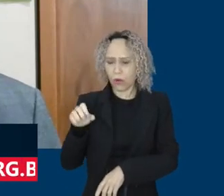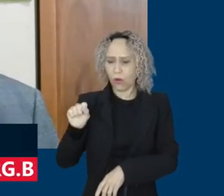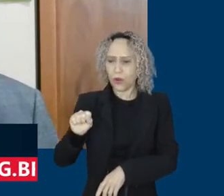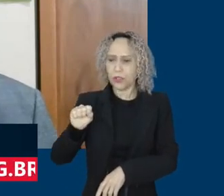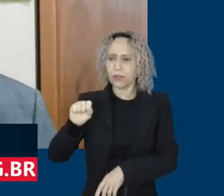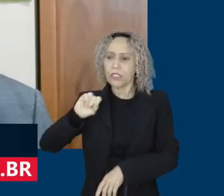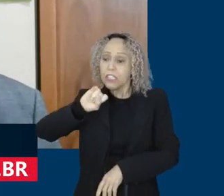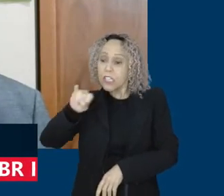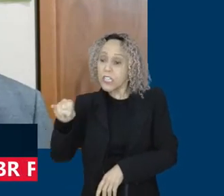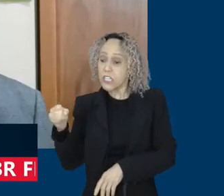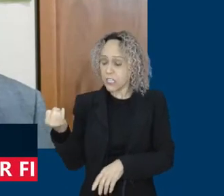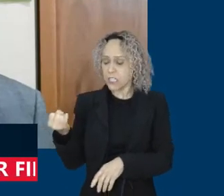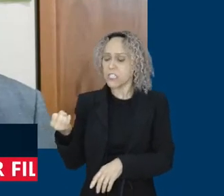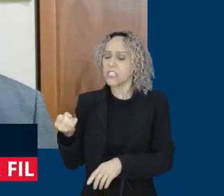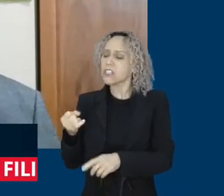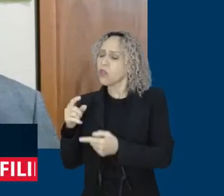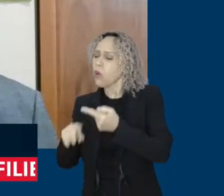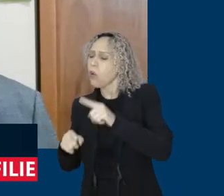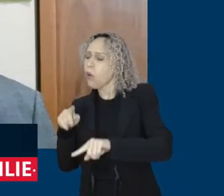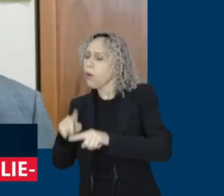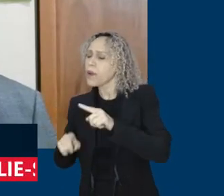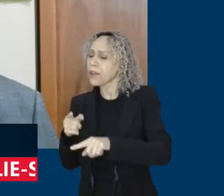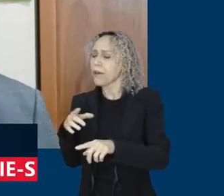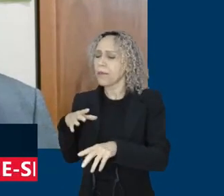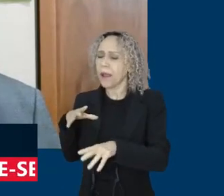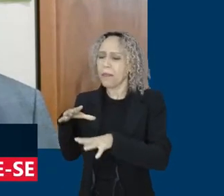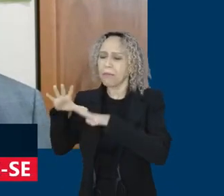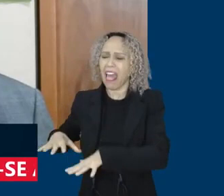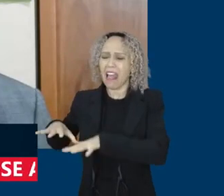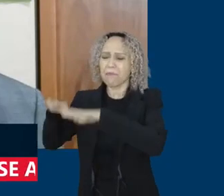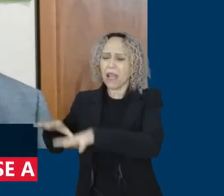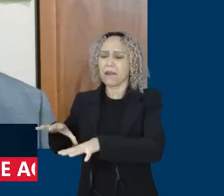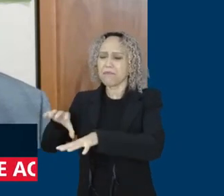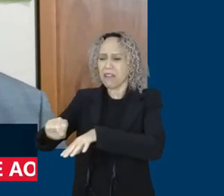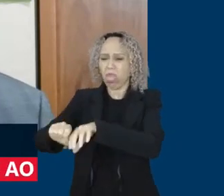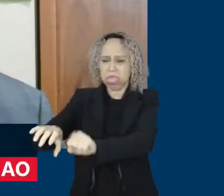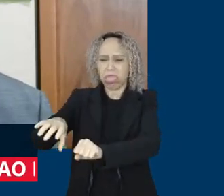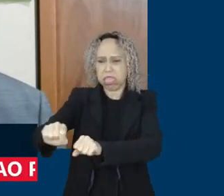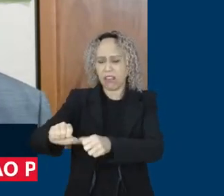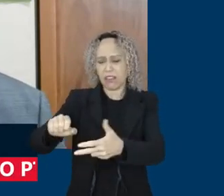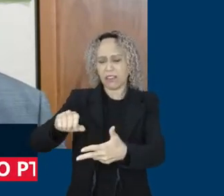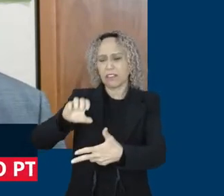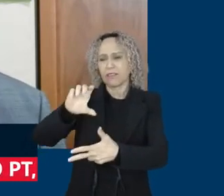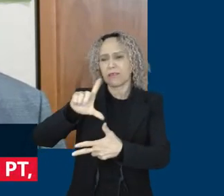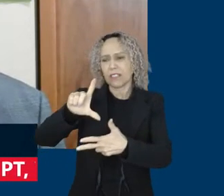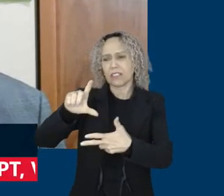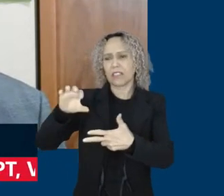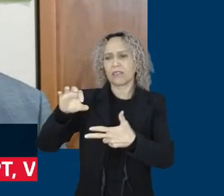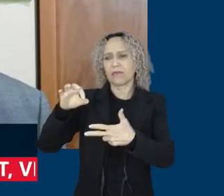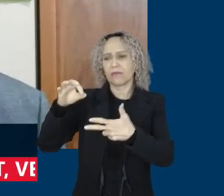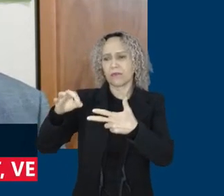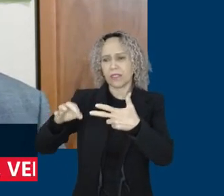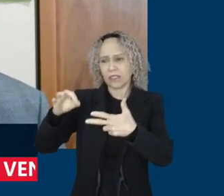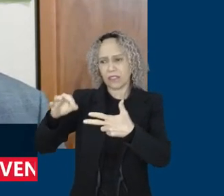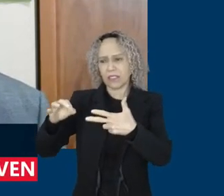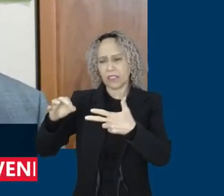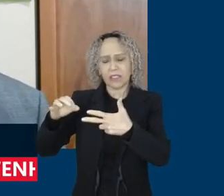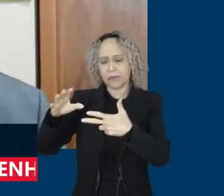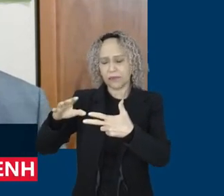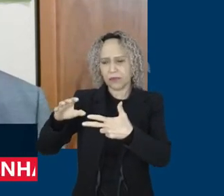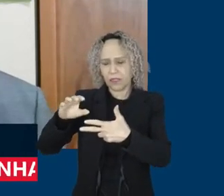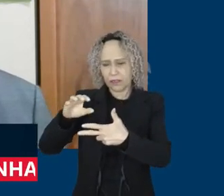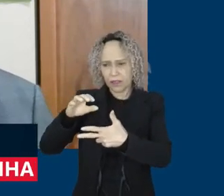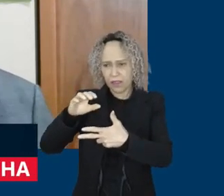pela minuta do golpe. É bom lembrar isso. Era uma intervenção no Tribunal Superior Eleitoral que eles queriam